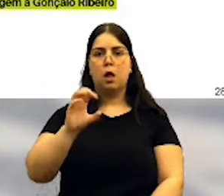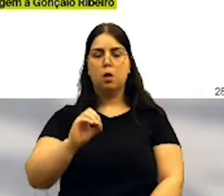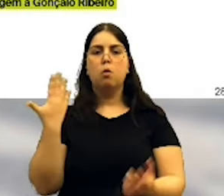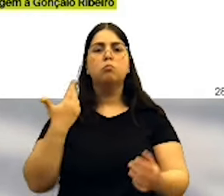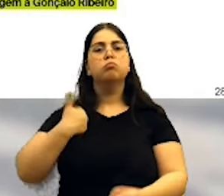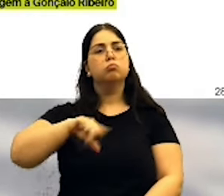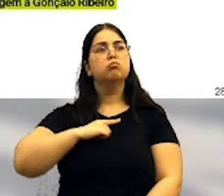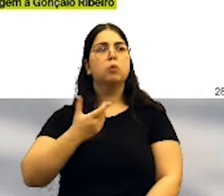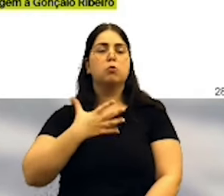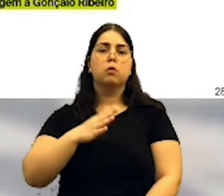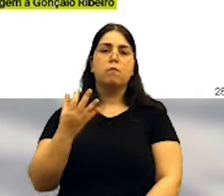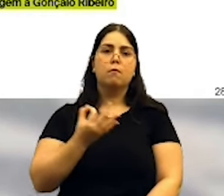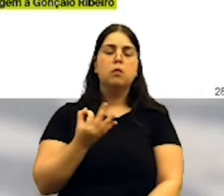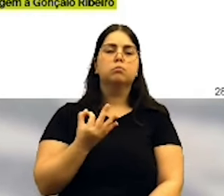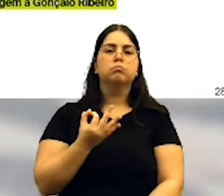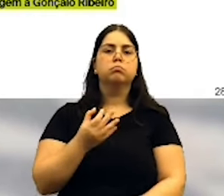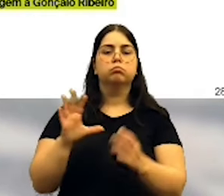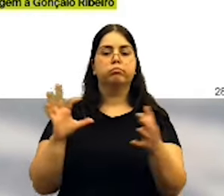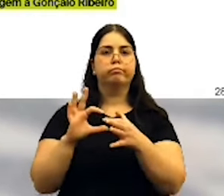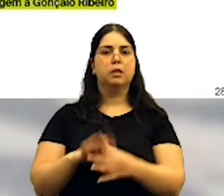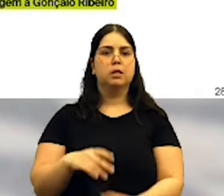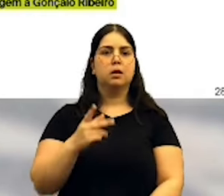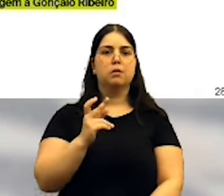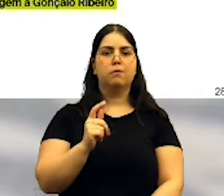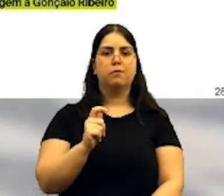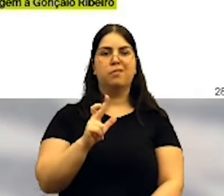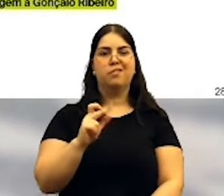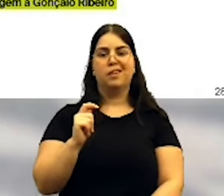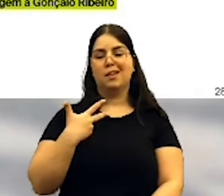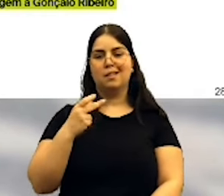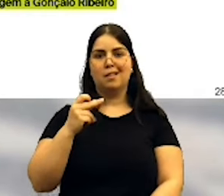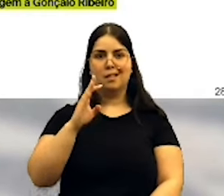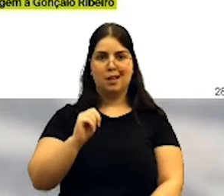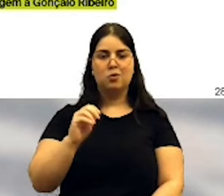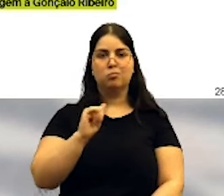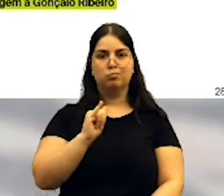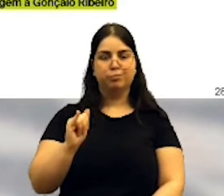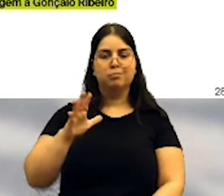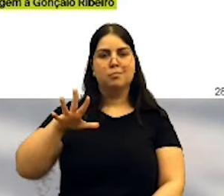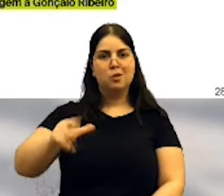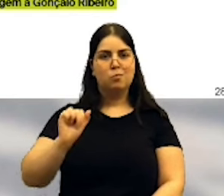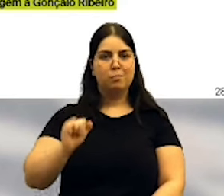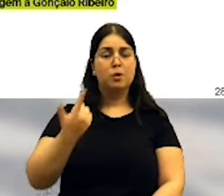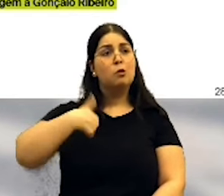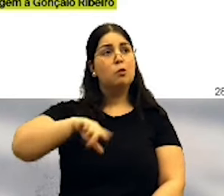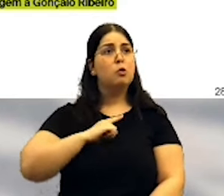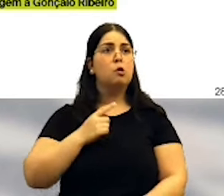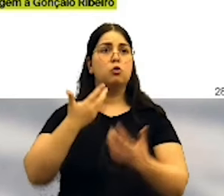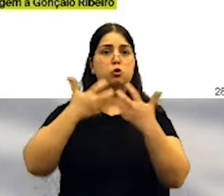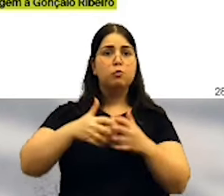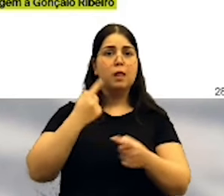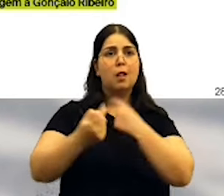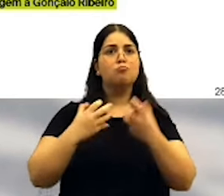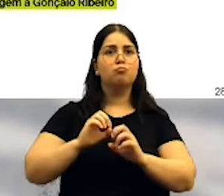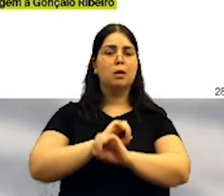Lisboa. E esta é nossa proposta, estamos dispostos, estamos à disposição para tirar alguma dúvida